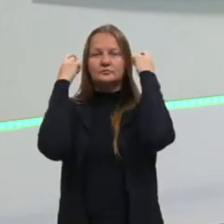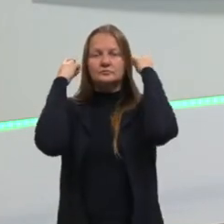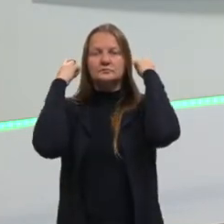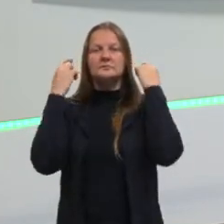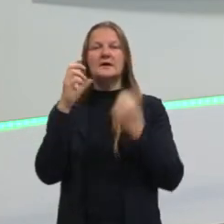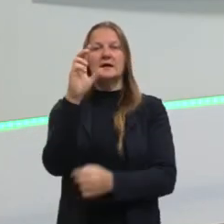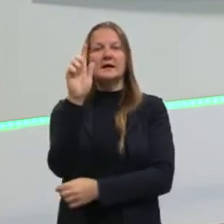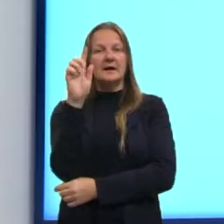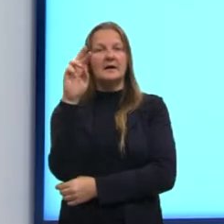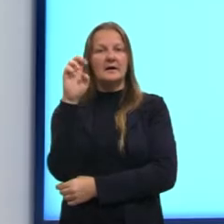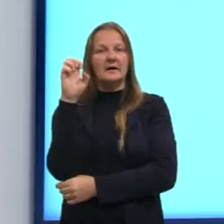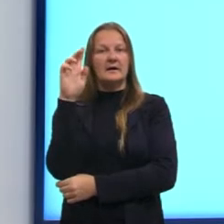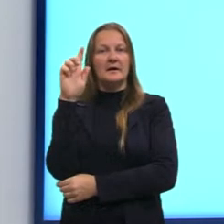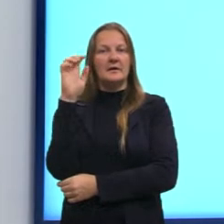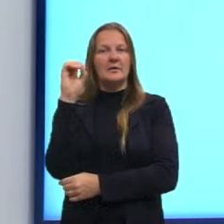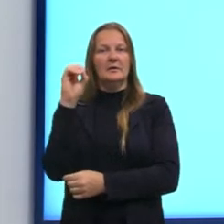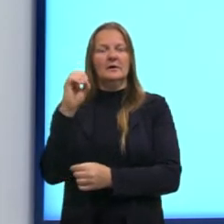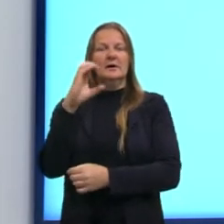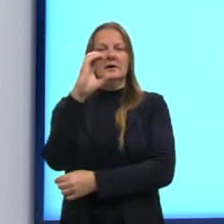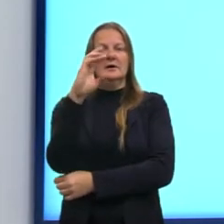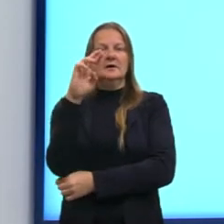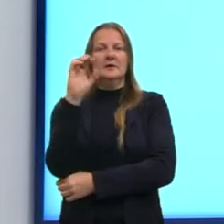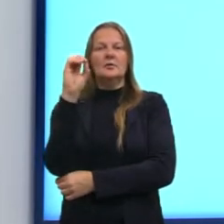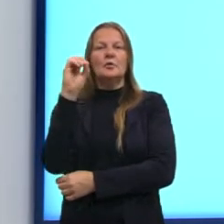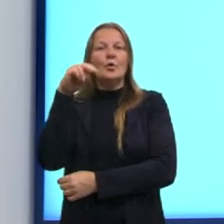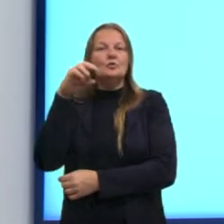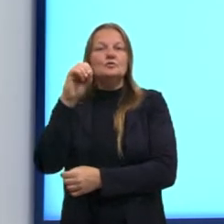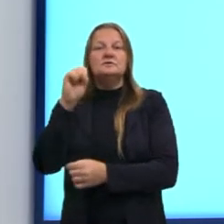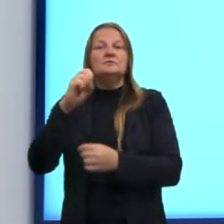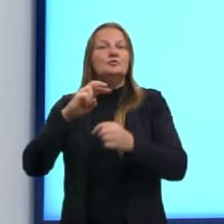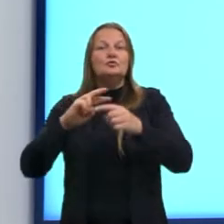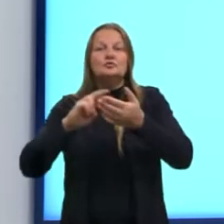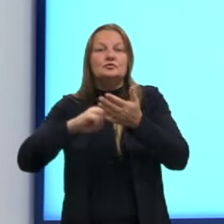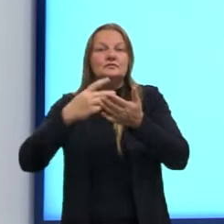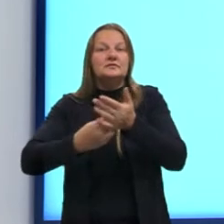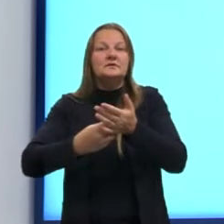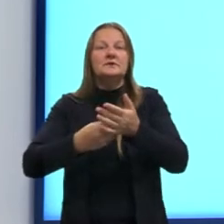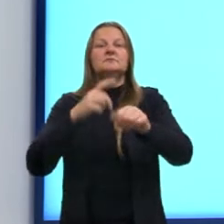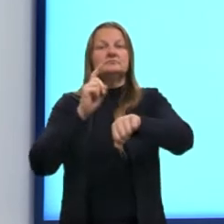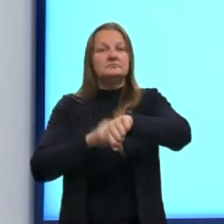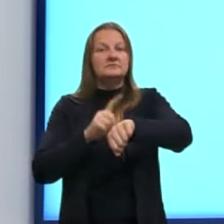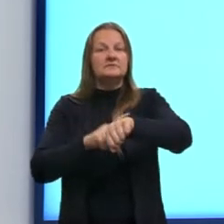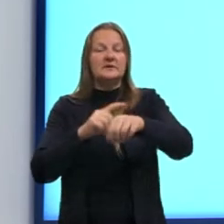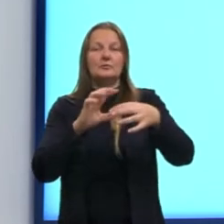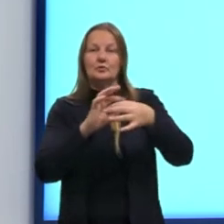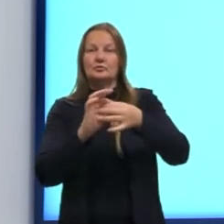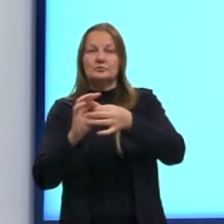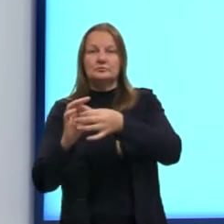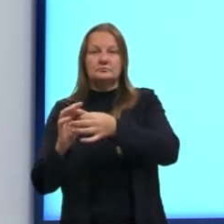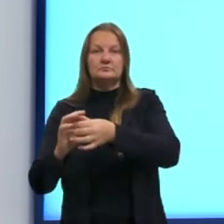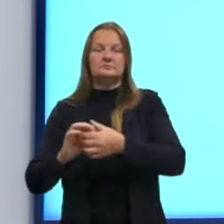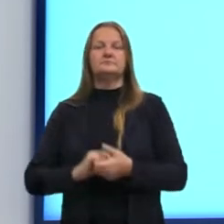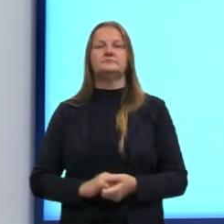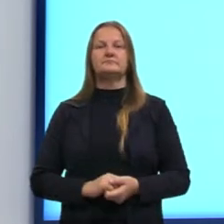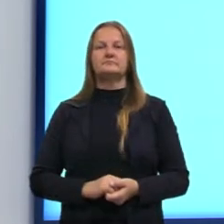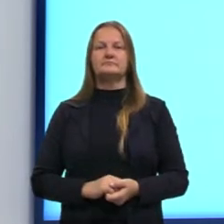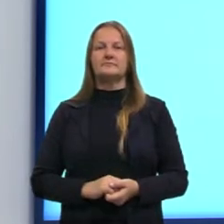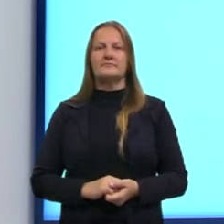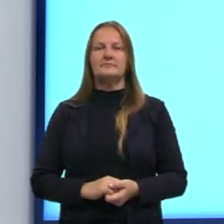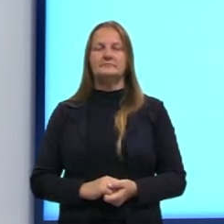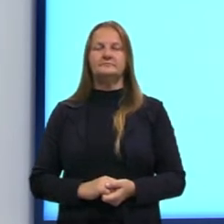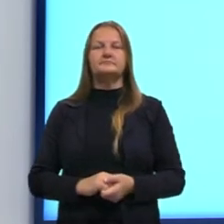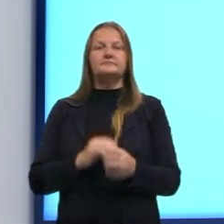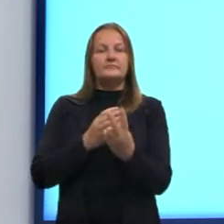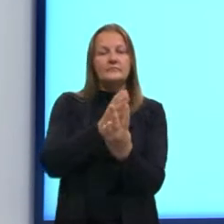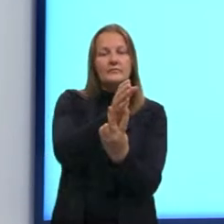se derivando da palavra crônus, que vai ser aquilo que significa tempo, né? Então, nos